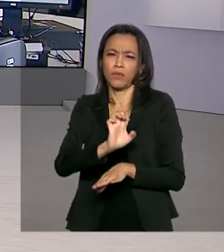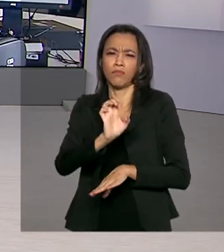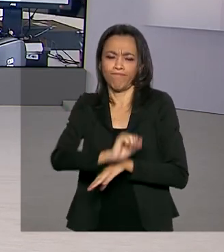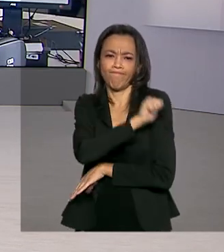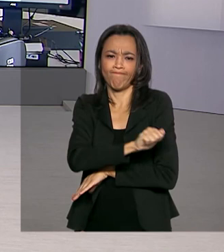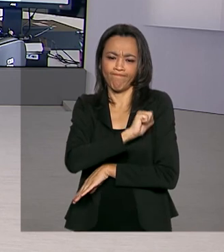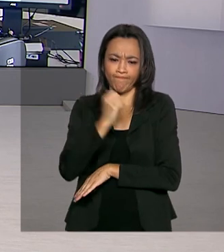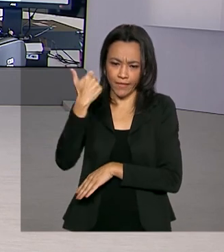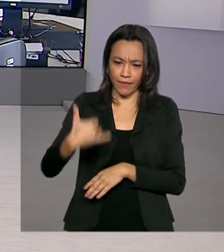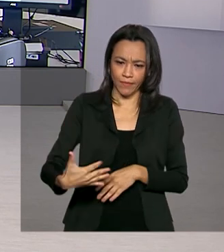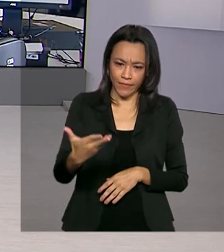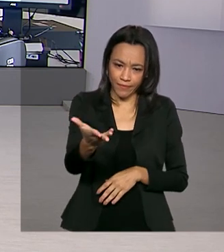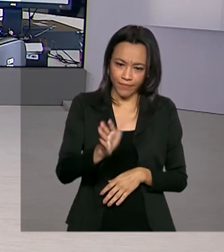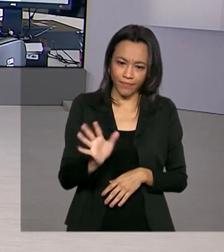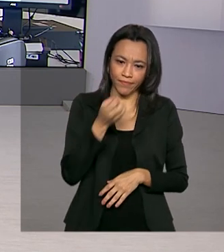Oi Maurício, bom dia.